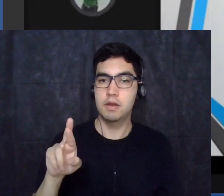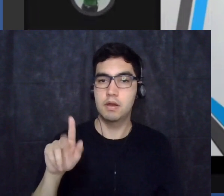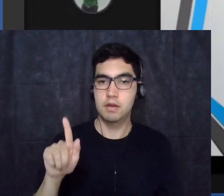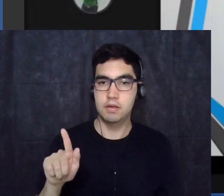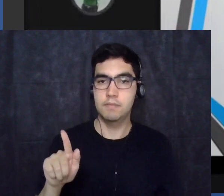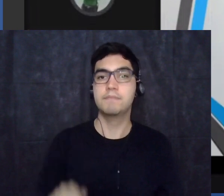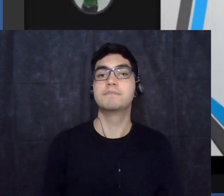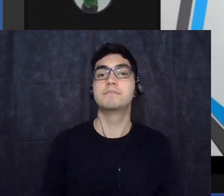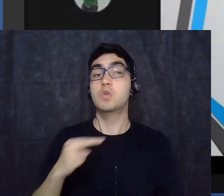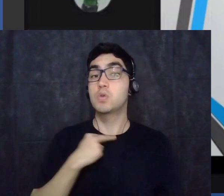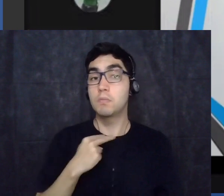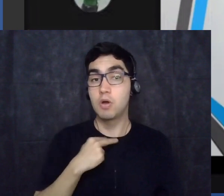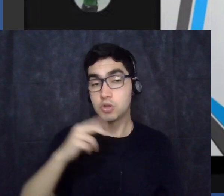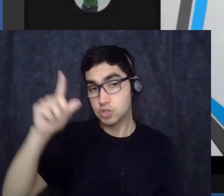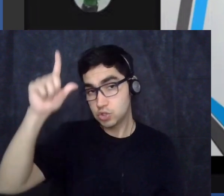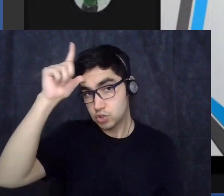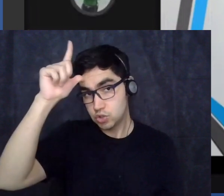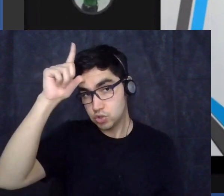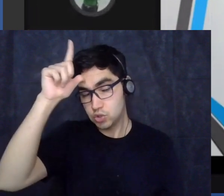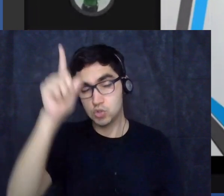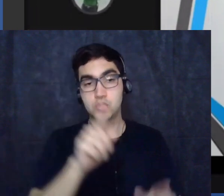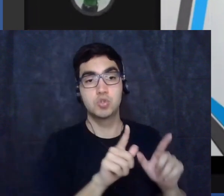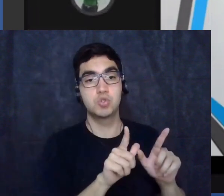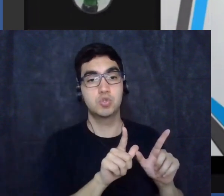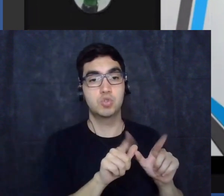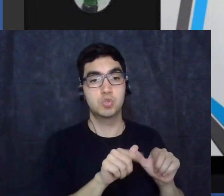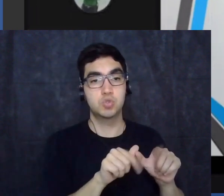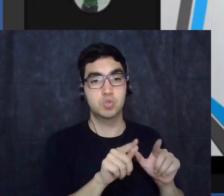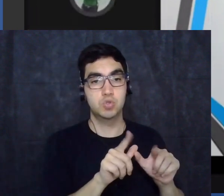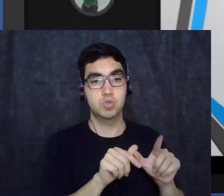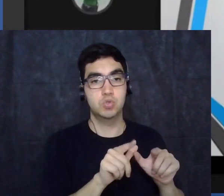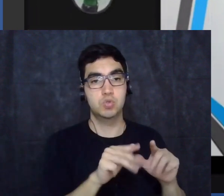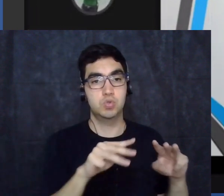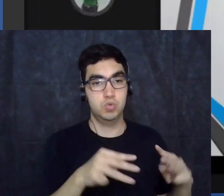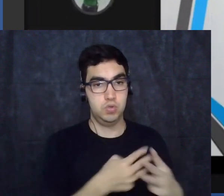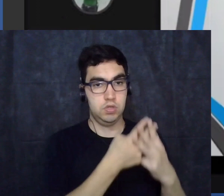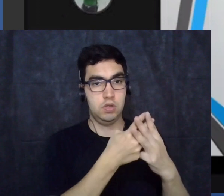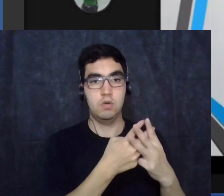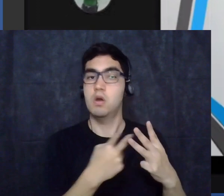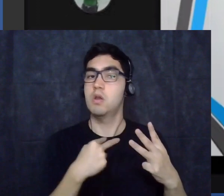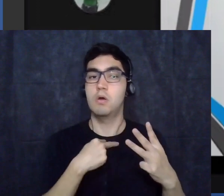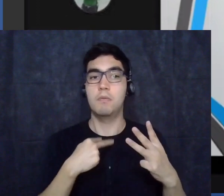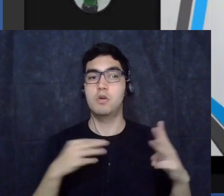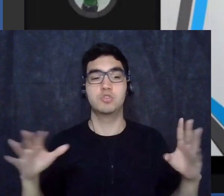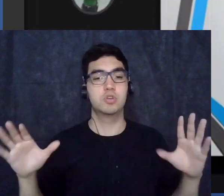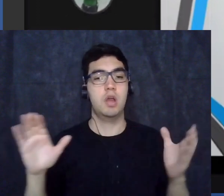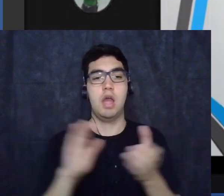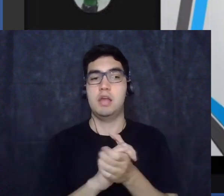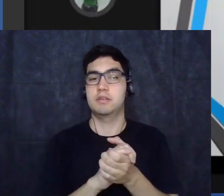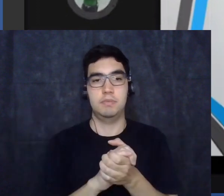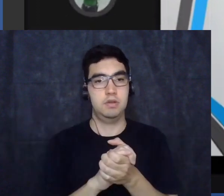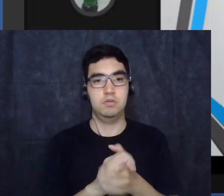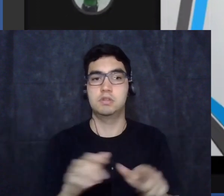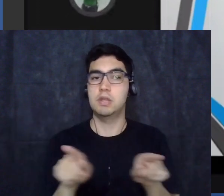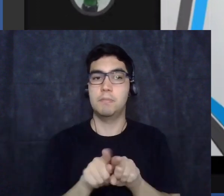alemães e judeus tais relações eram chamadas de